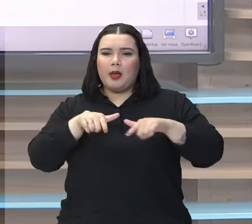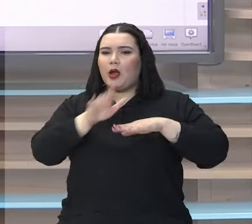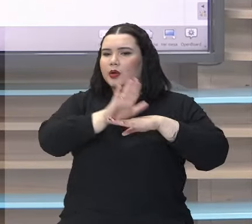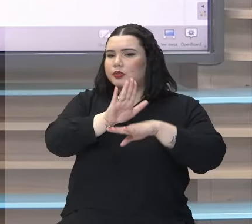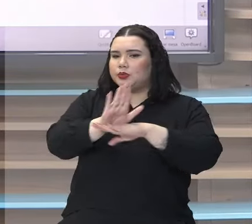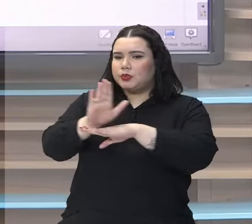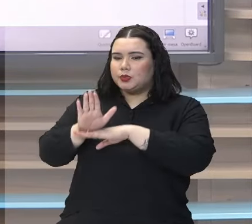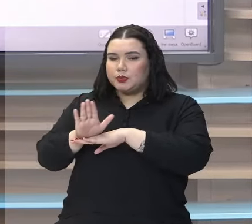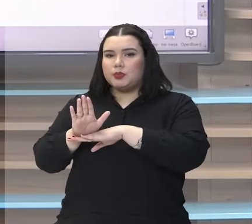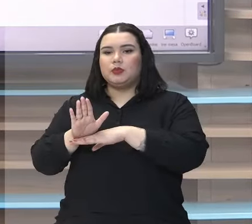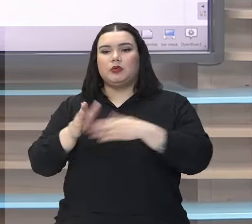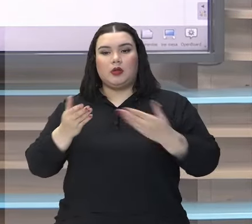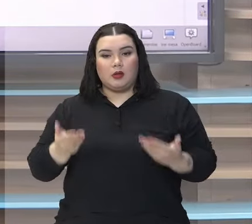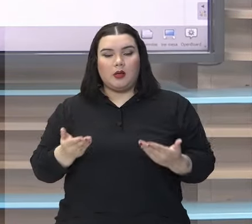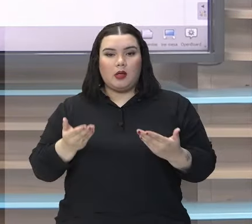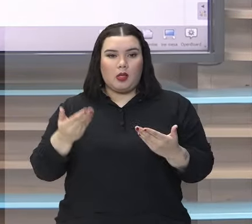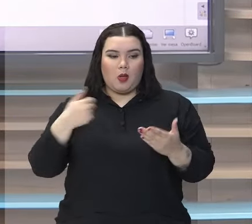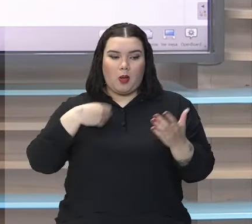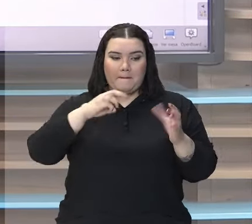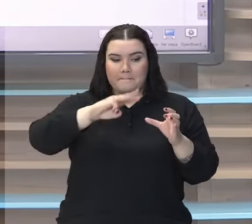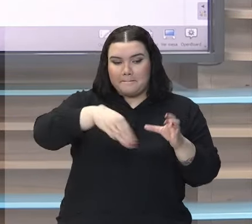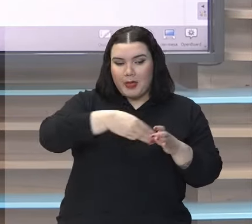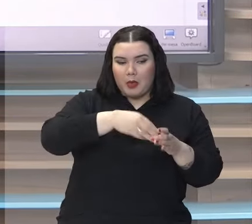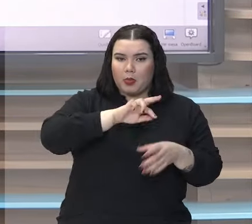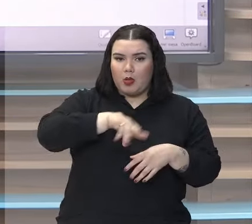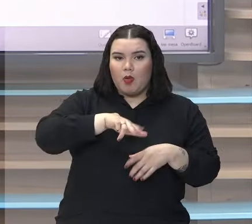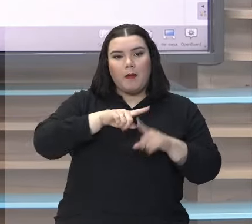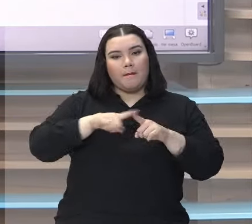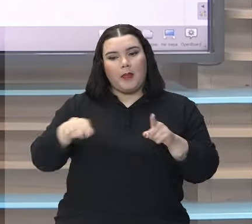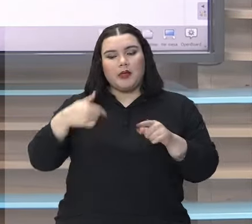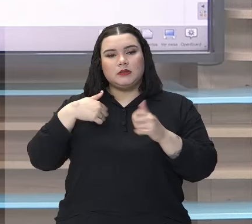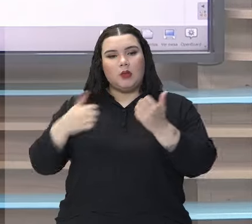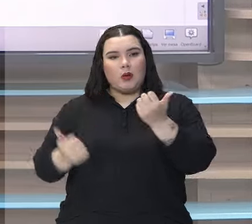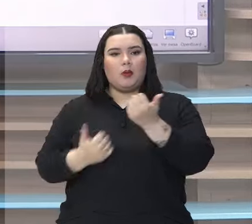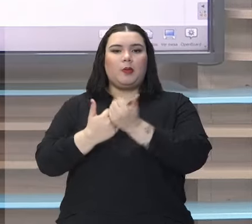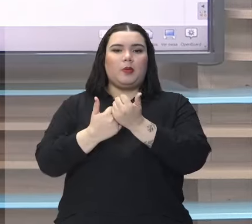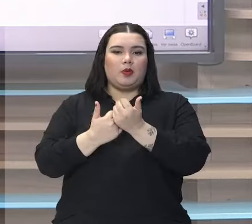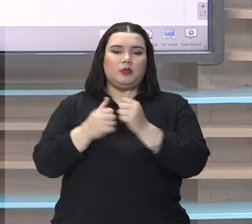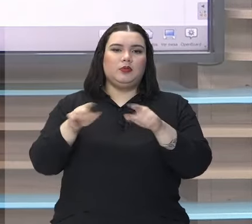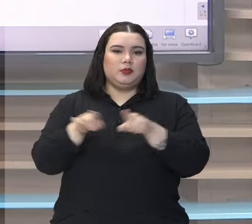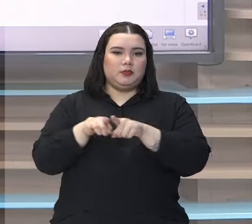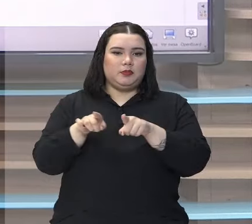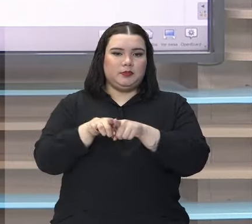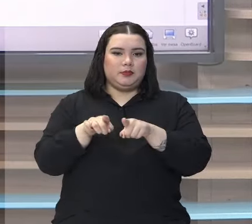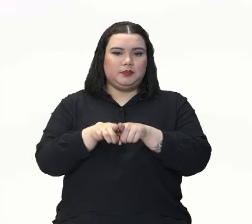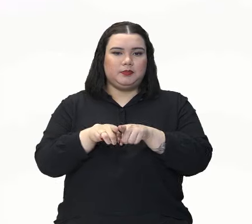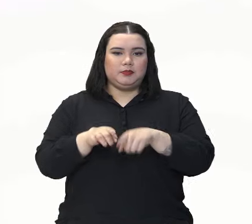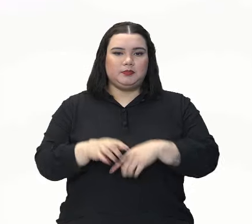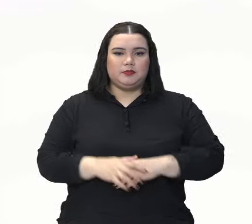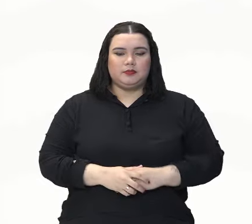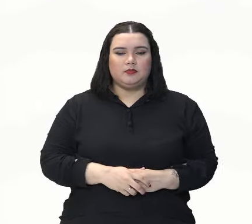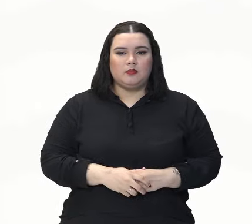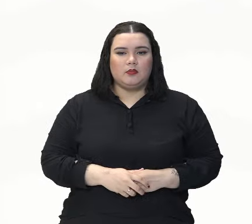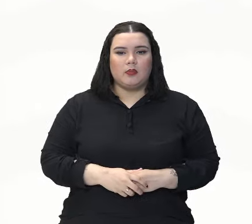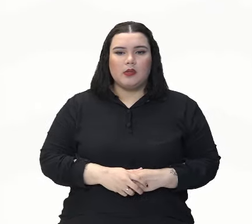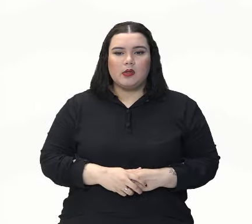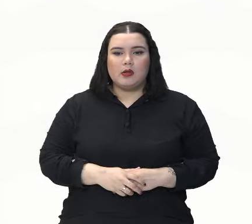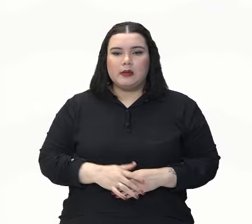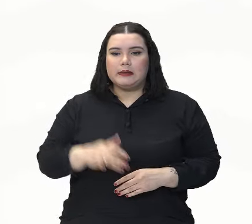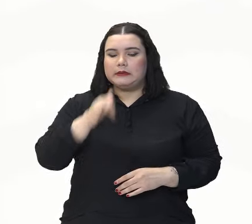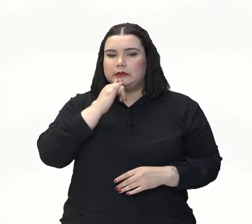Então, não faz parte, mas eu faço isso. Então, também, há uma contradição. Quero dizer, não é